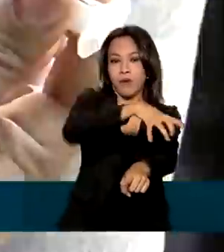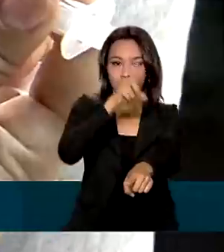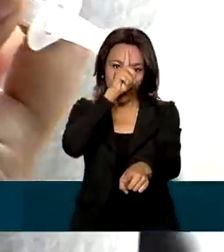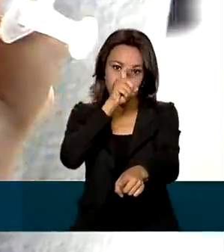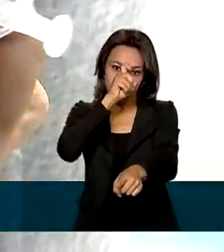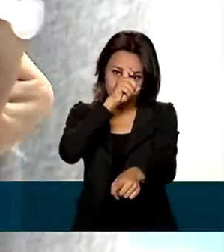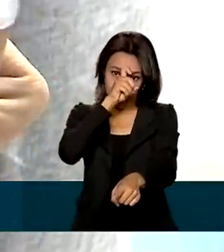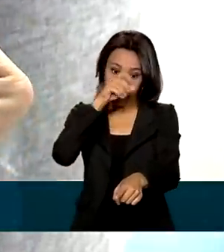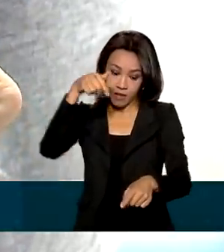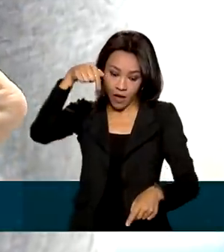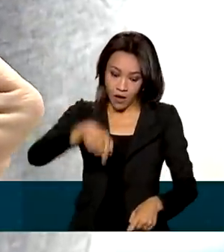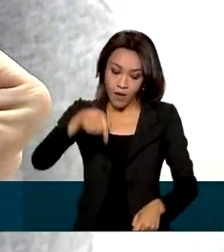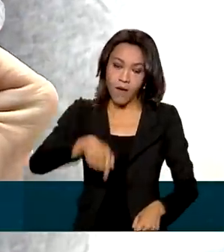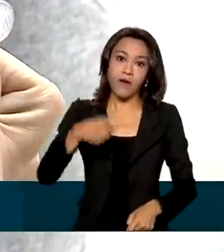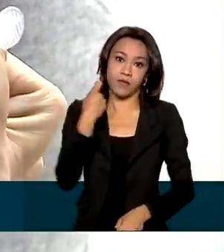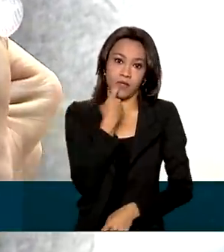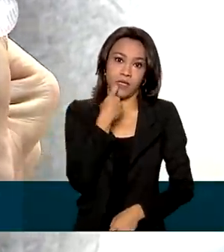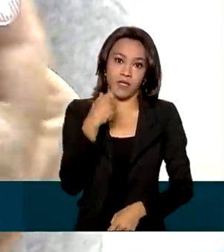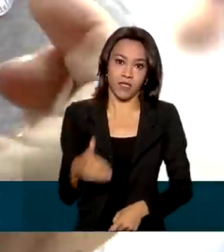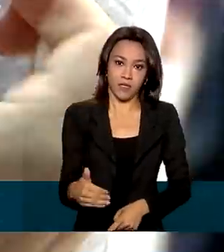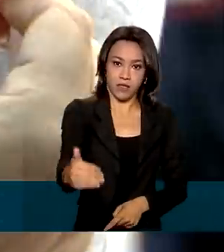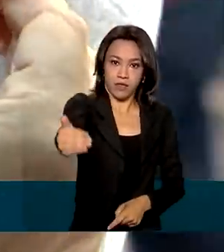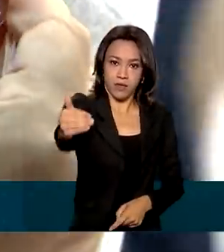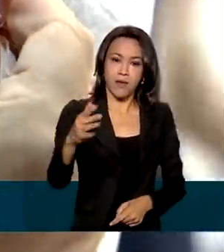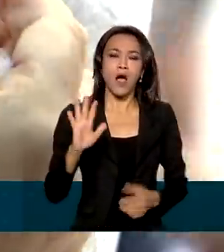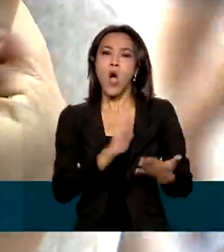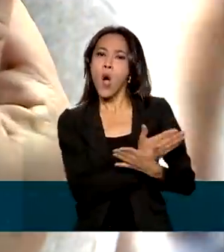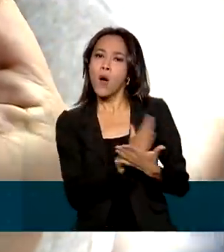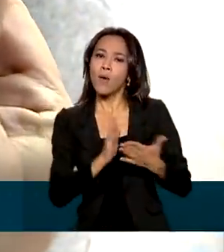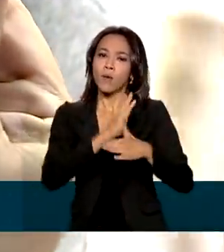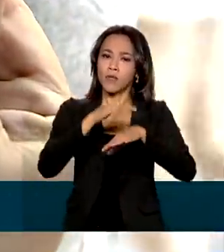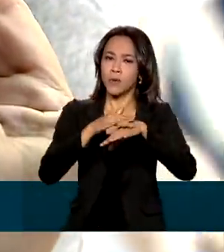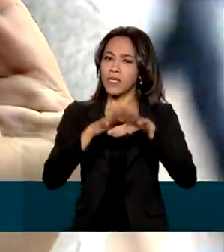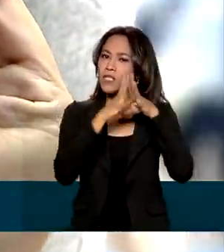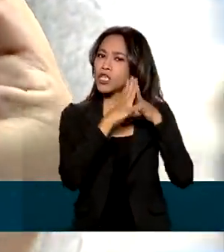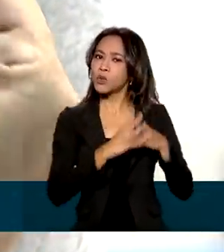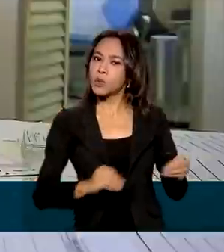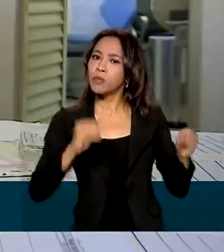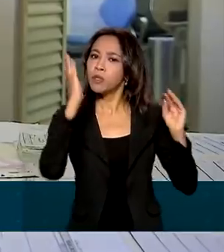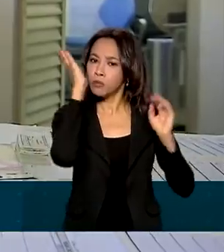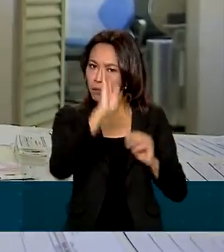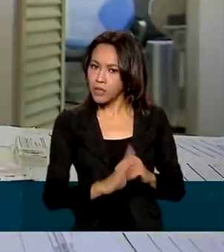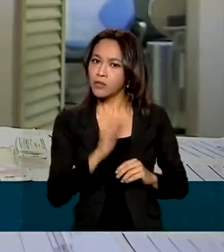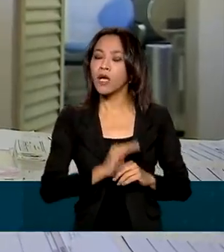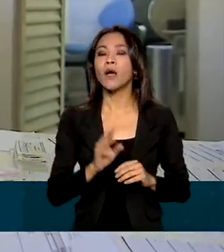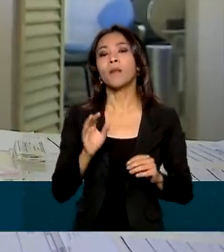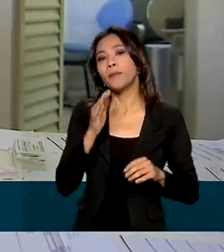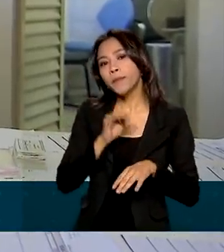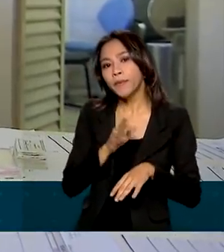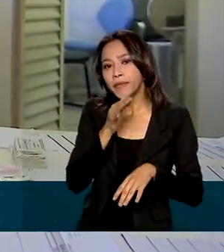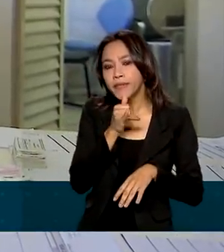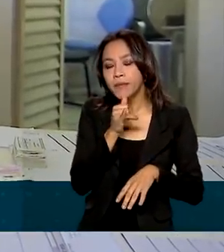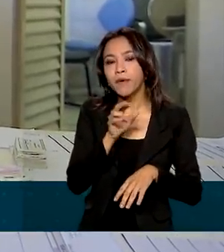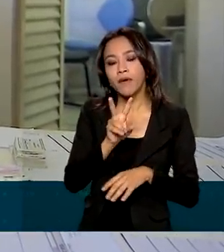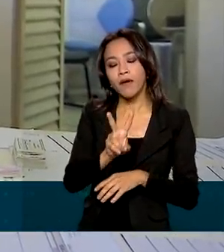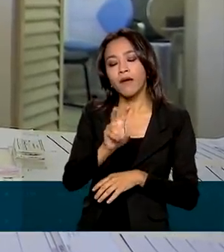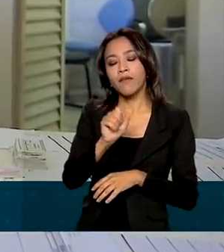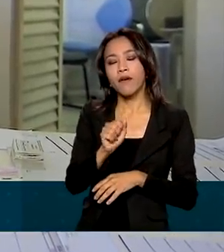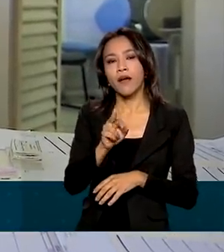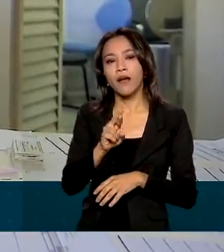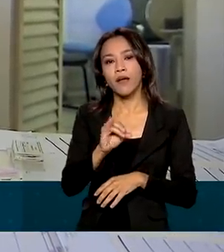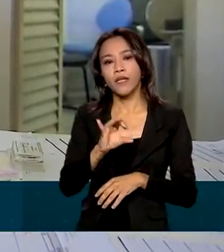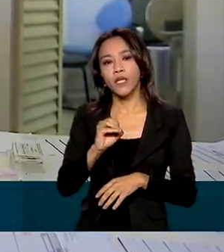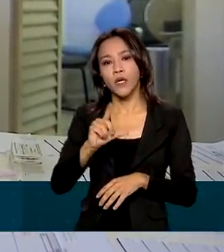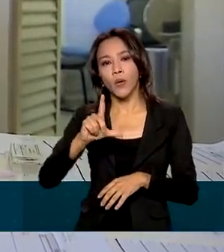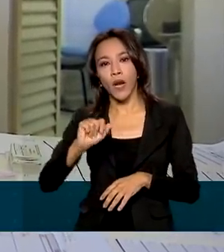-feira. Algumas doenças já estão até erradicadas no país, como a varíola. Manter a carteira vacinal em dia